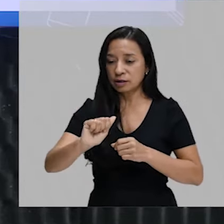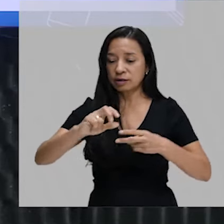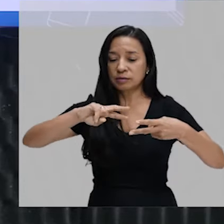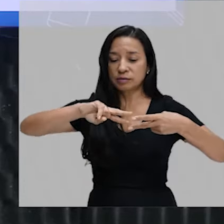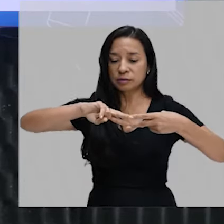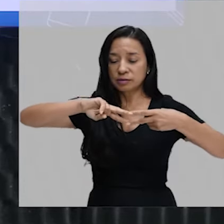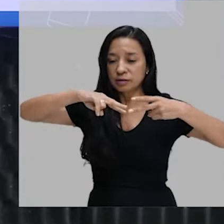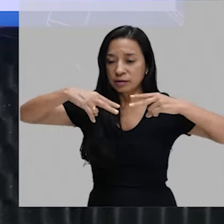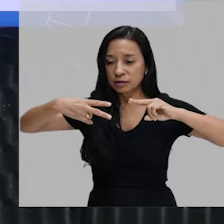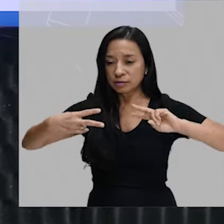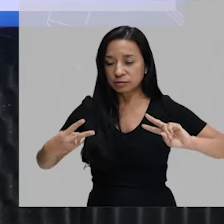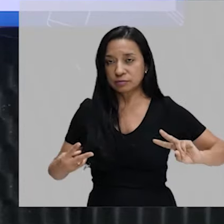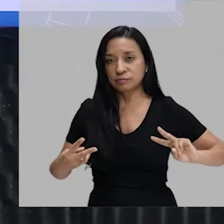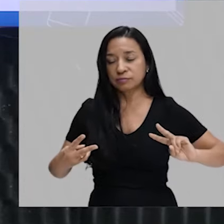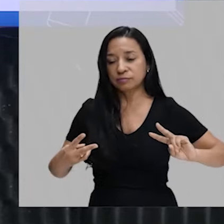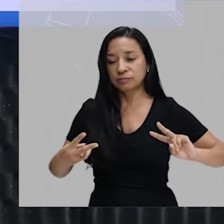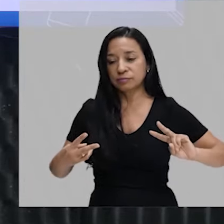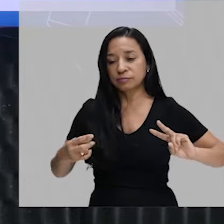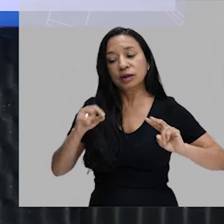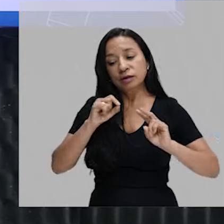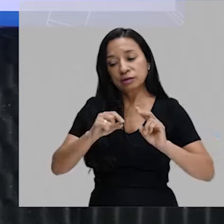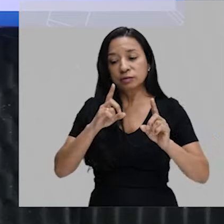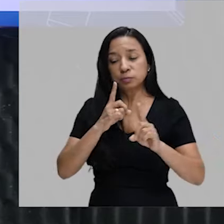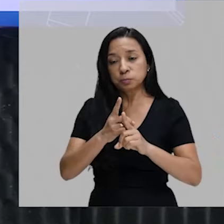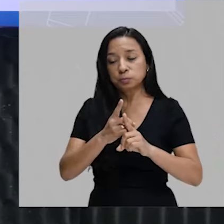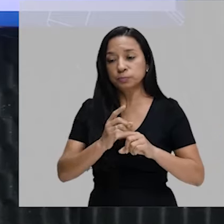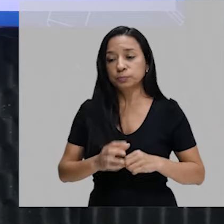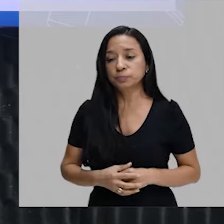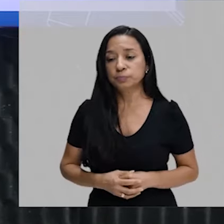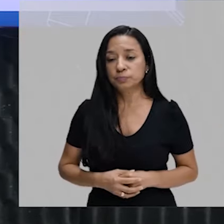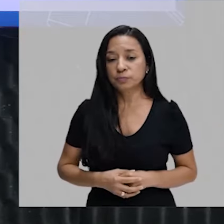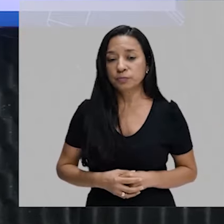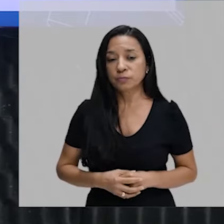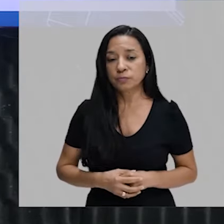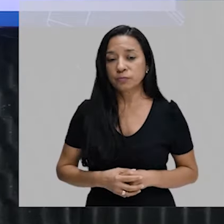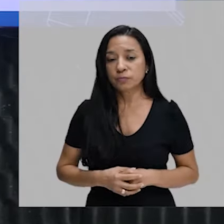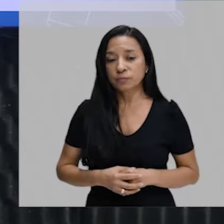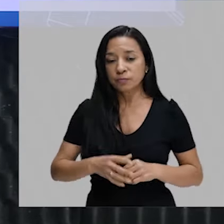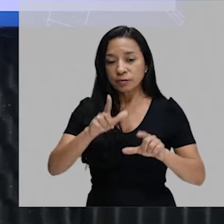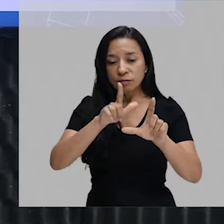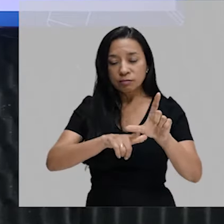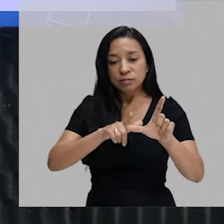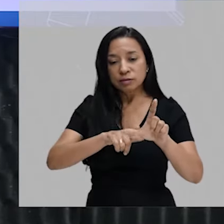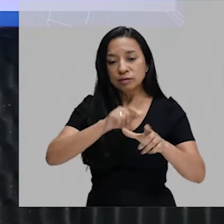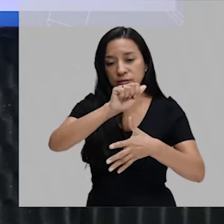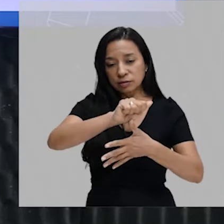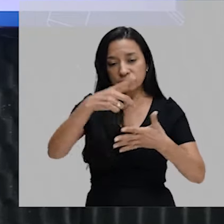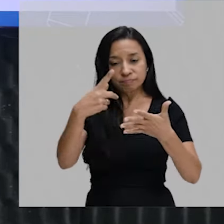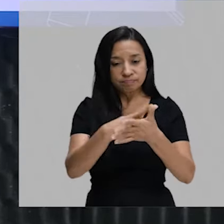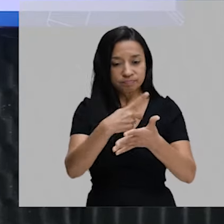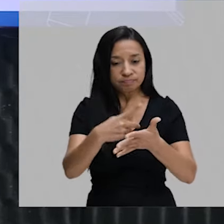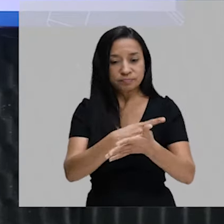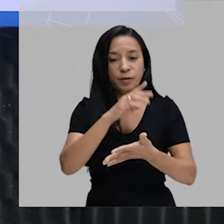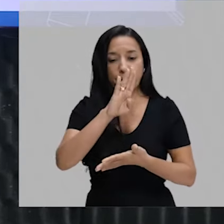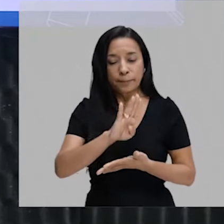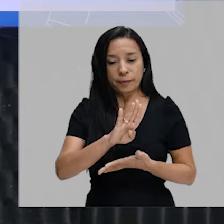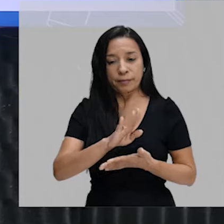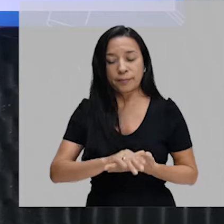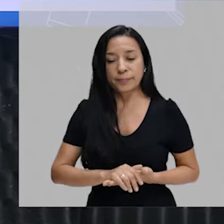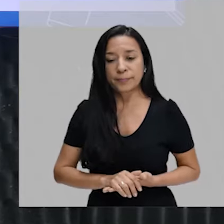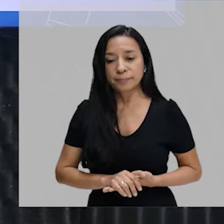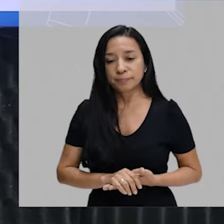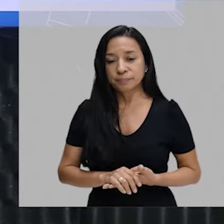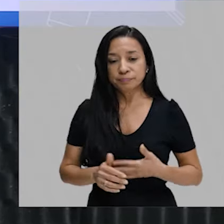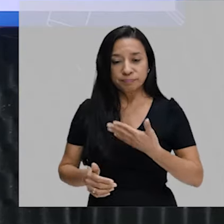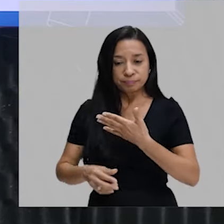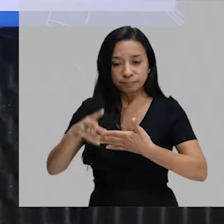encontrar DNA nos cromossomos. A letra A está errada. Letra B. Os